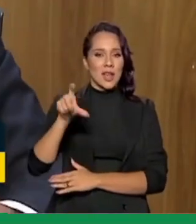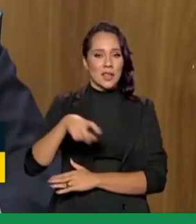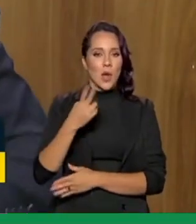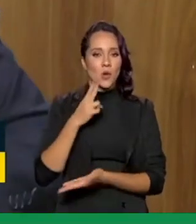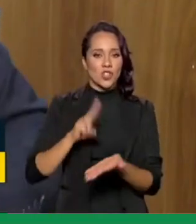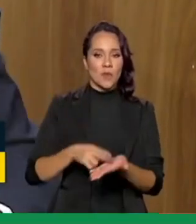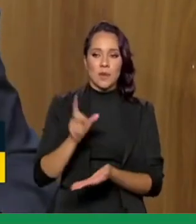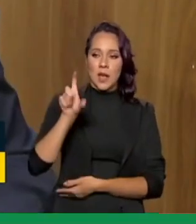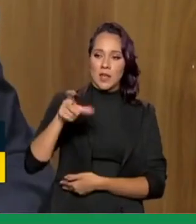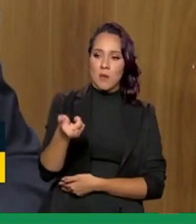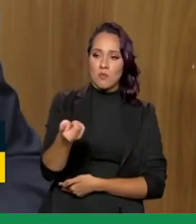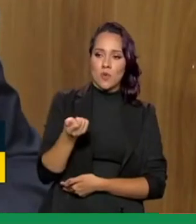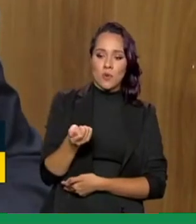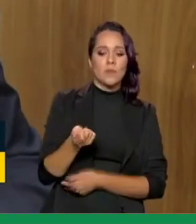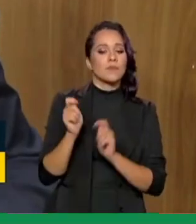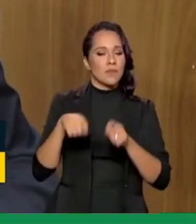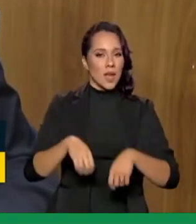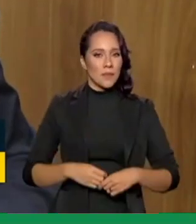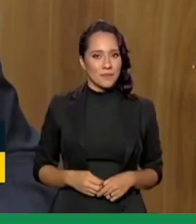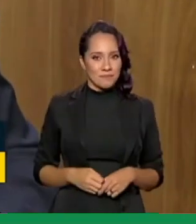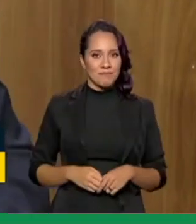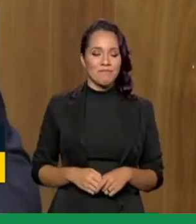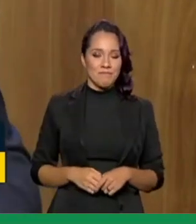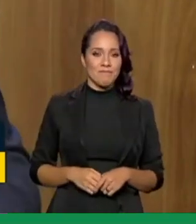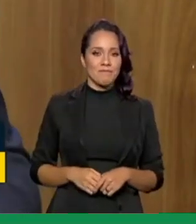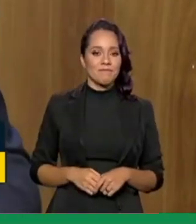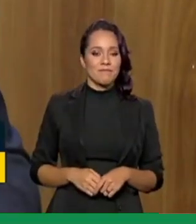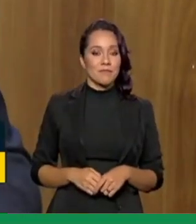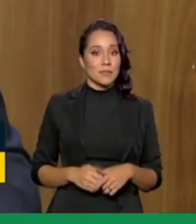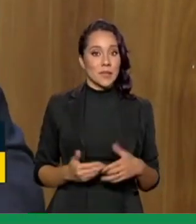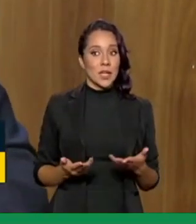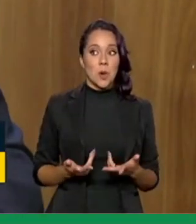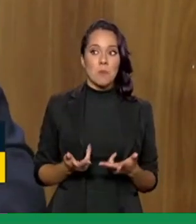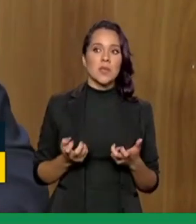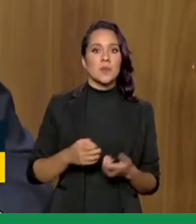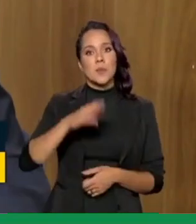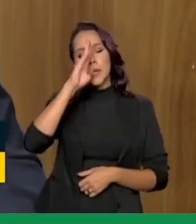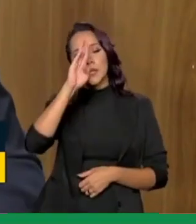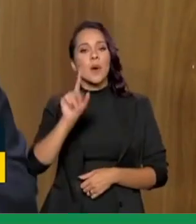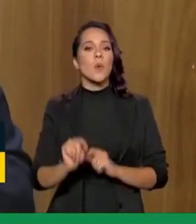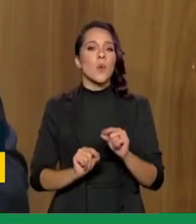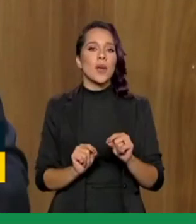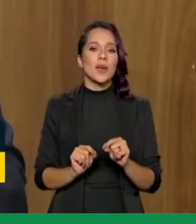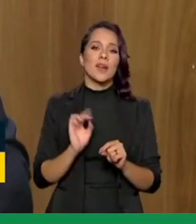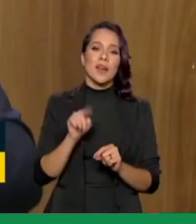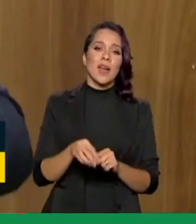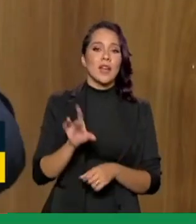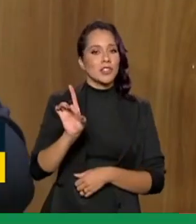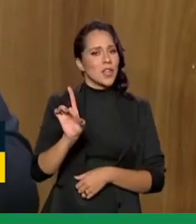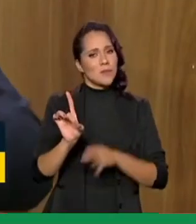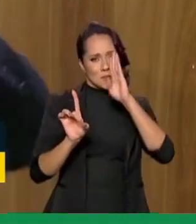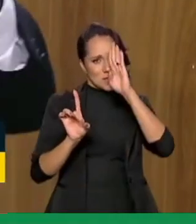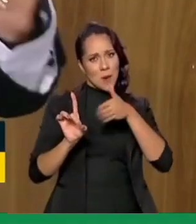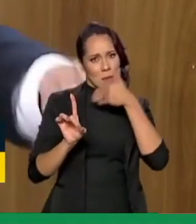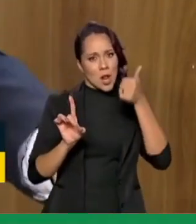com todas essas novas funções e eu vejo a principal delas é a função de débito